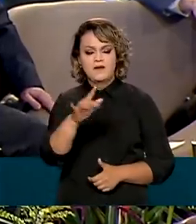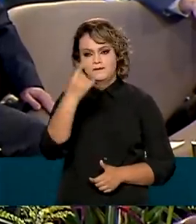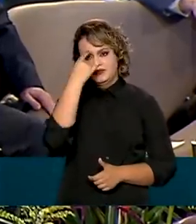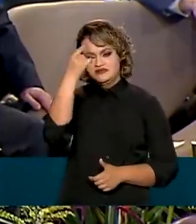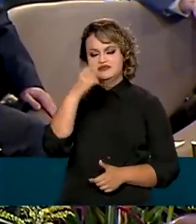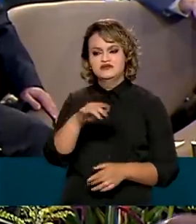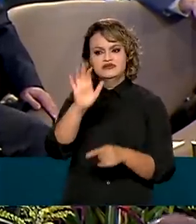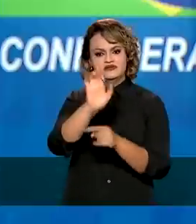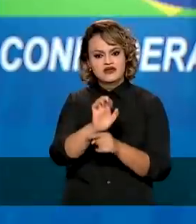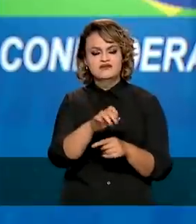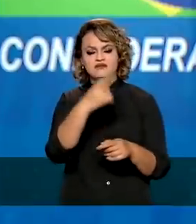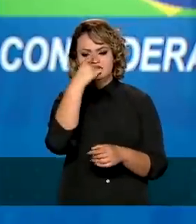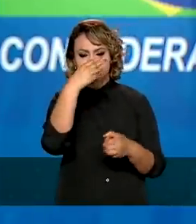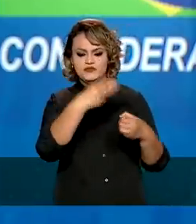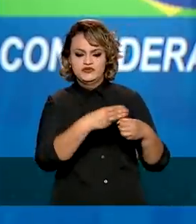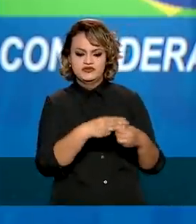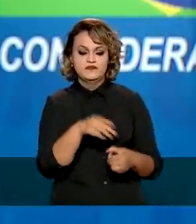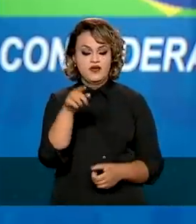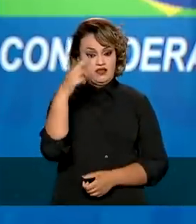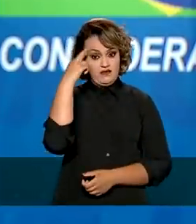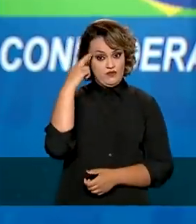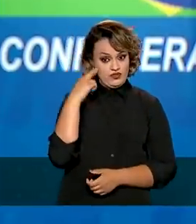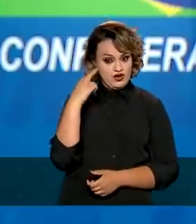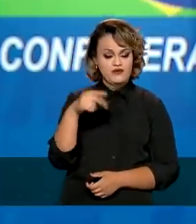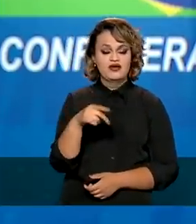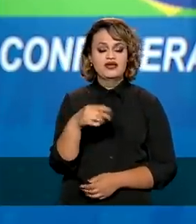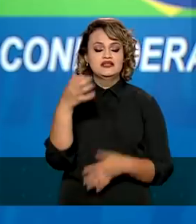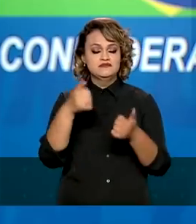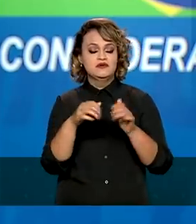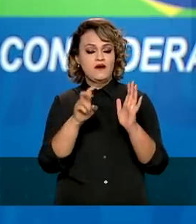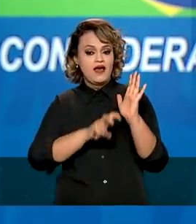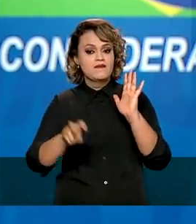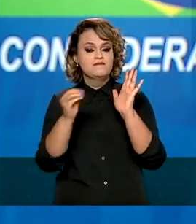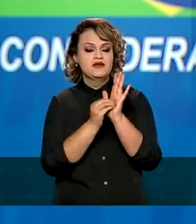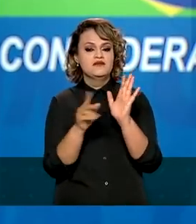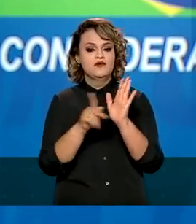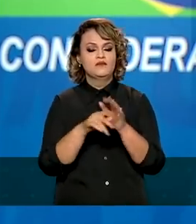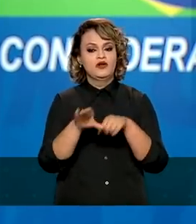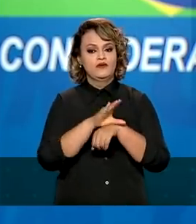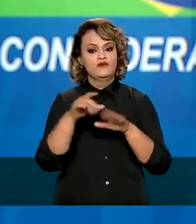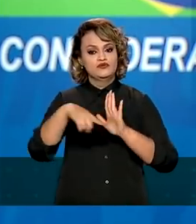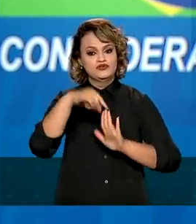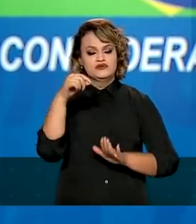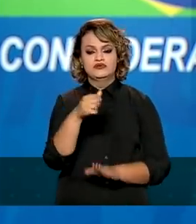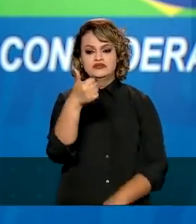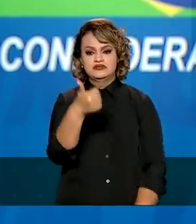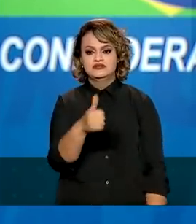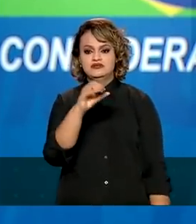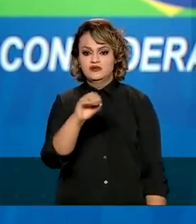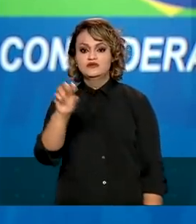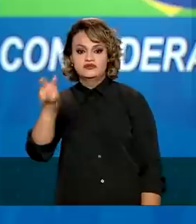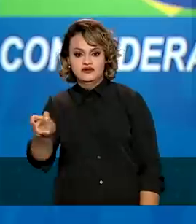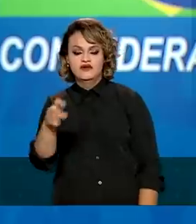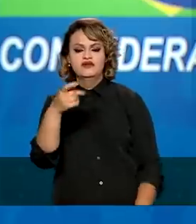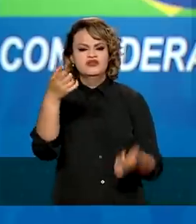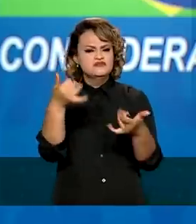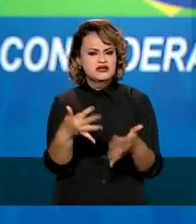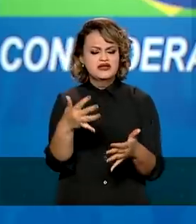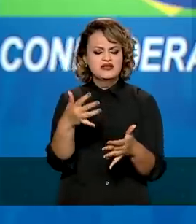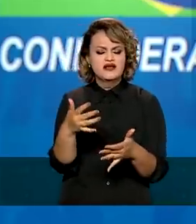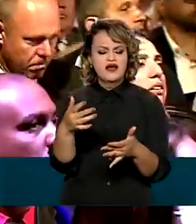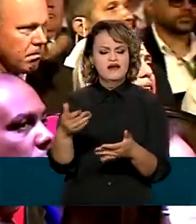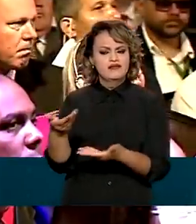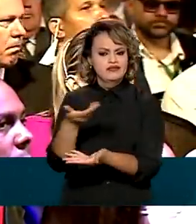estados e municípios. Rodrigo Pacheco citou a Emenda Constitucional 105, que permite que transferências